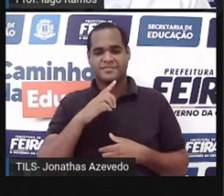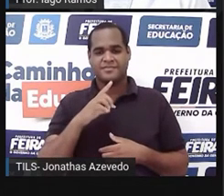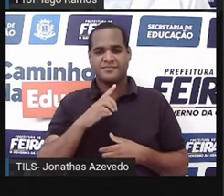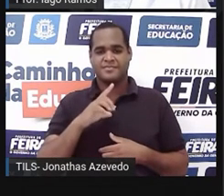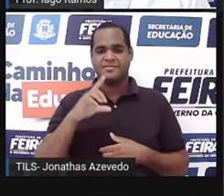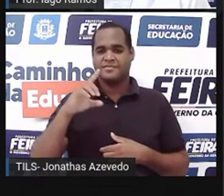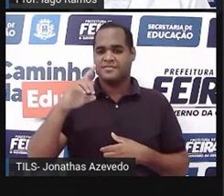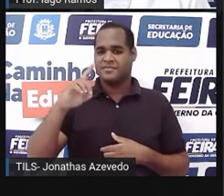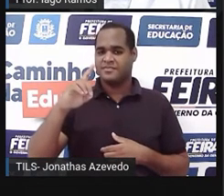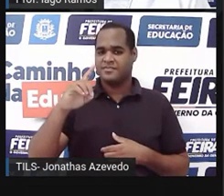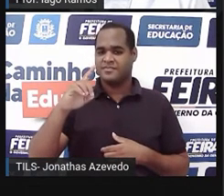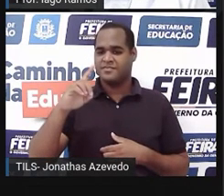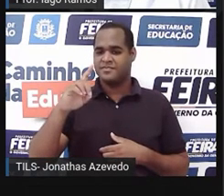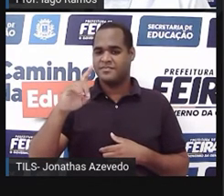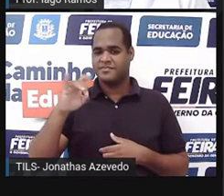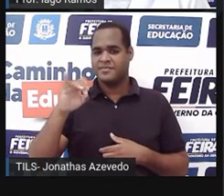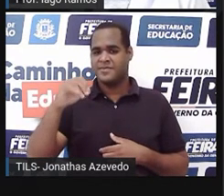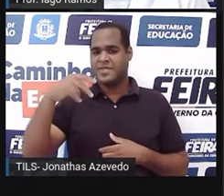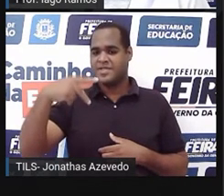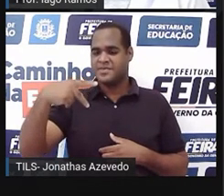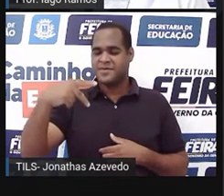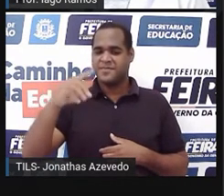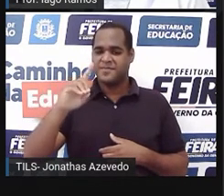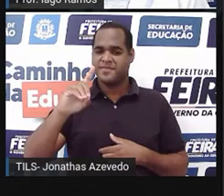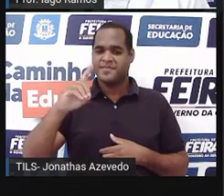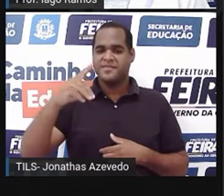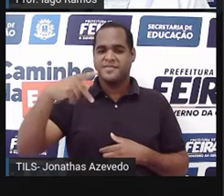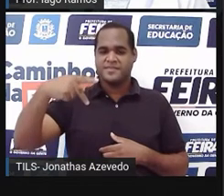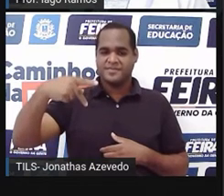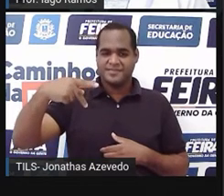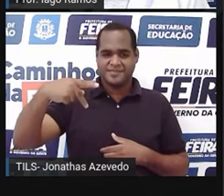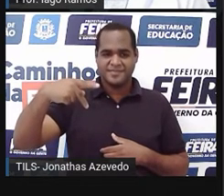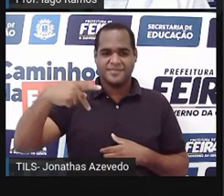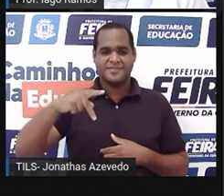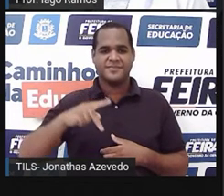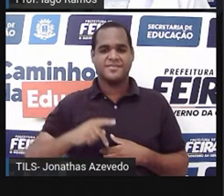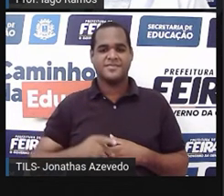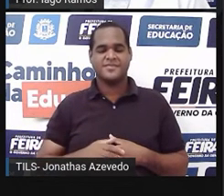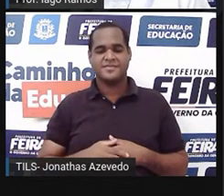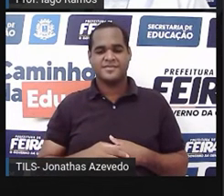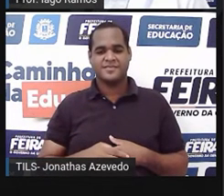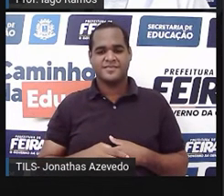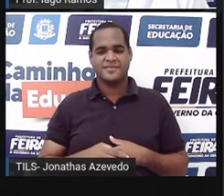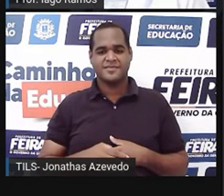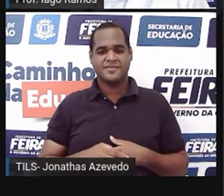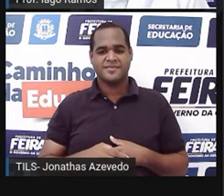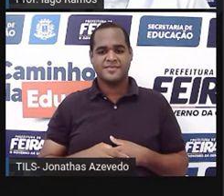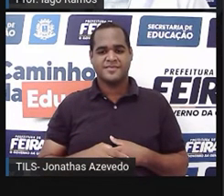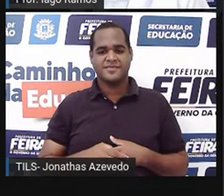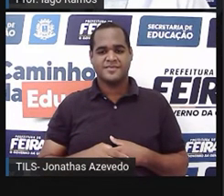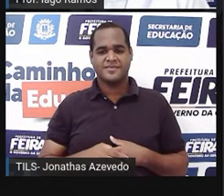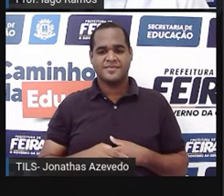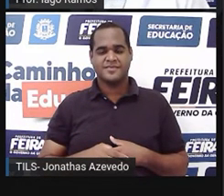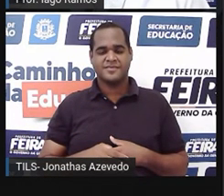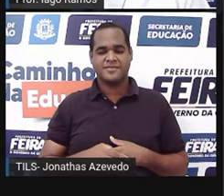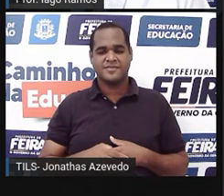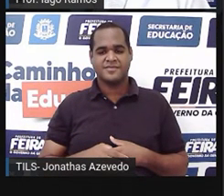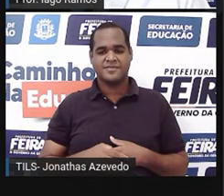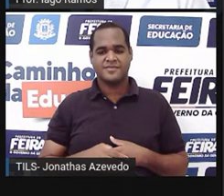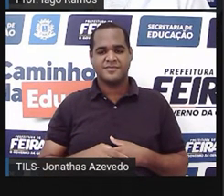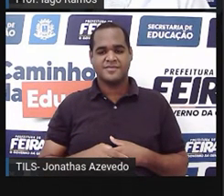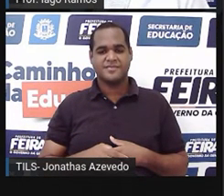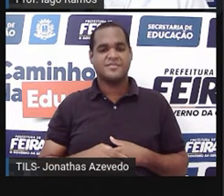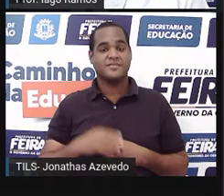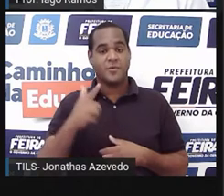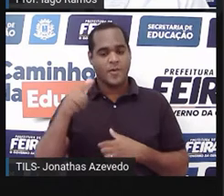um número racional, tá? Escrito na forma de dízima periódica, ok? Bom,